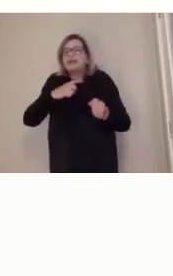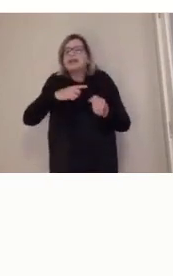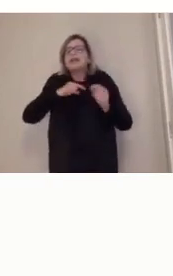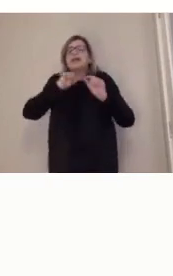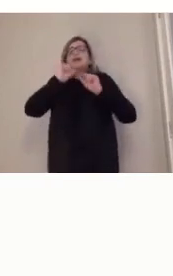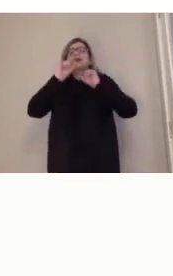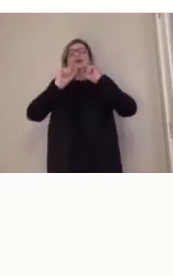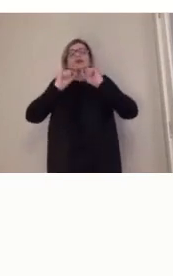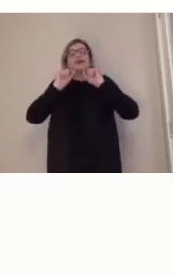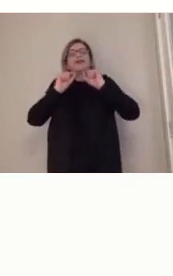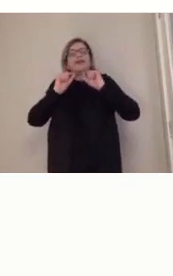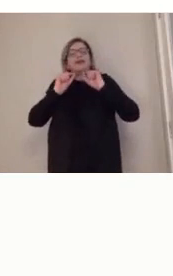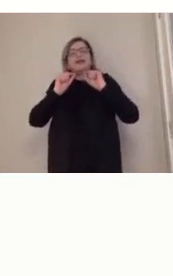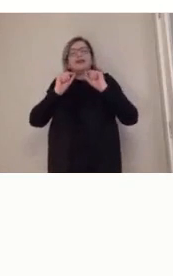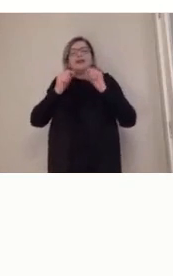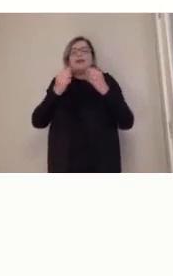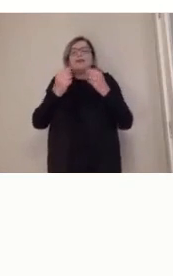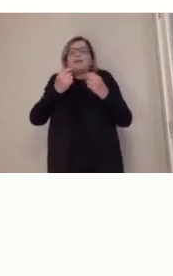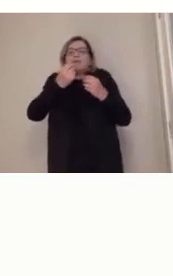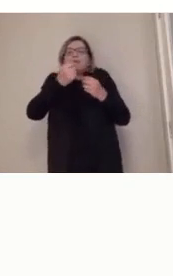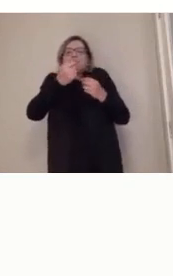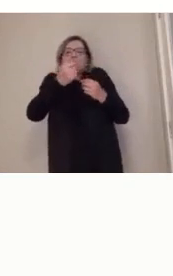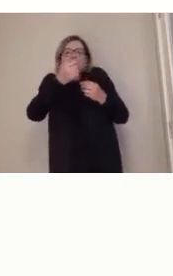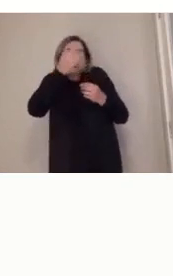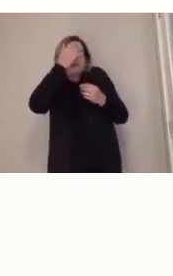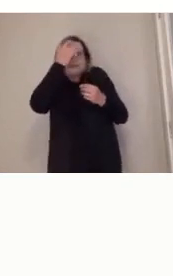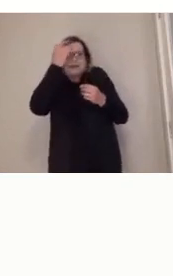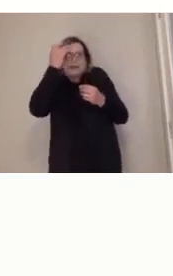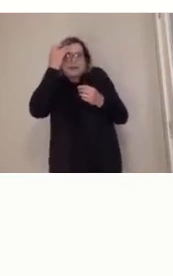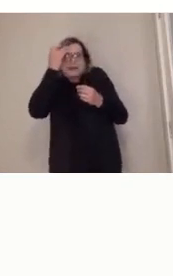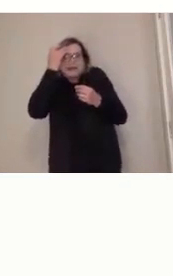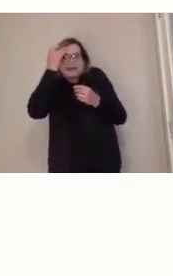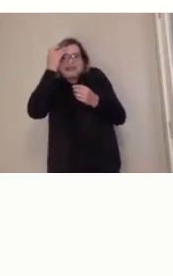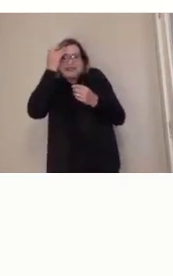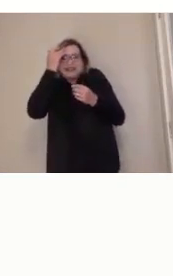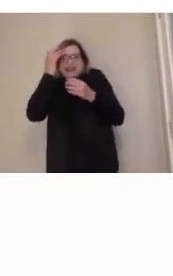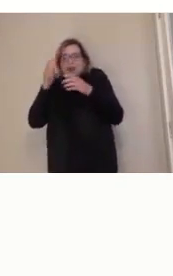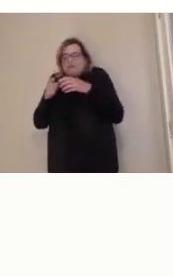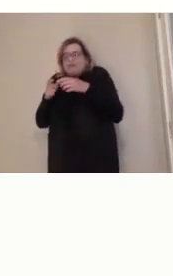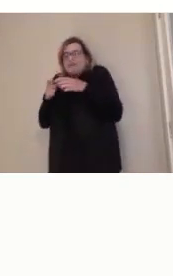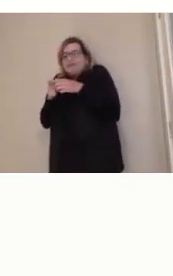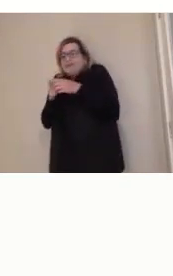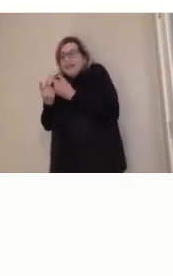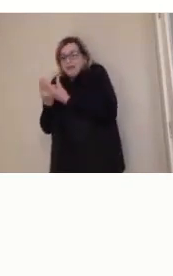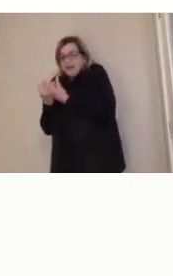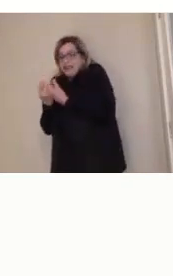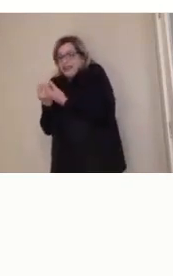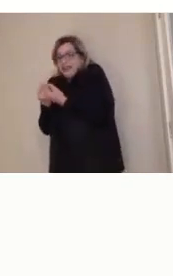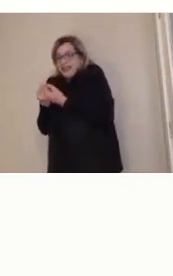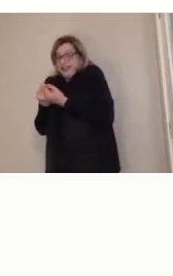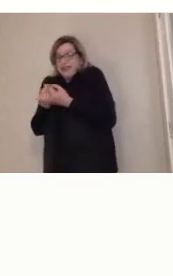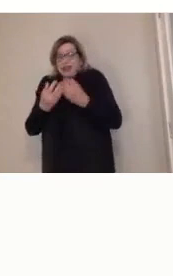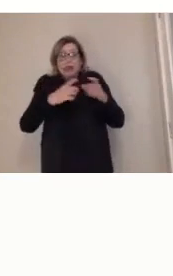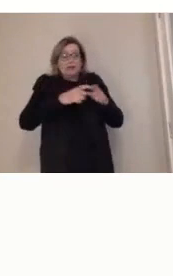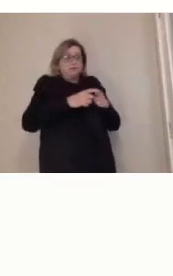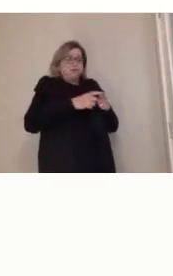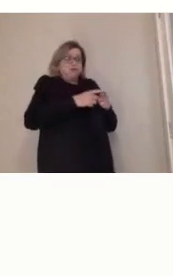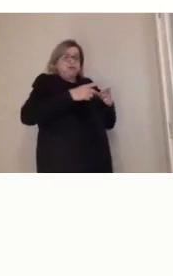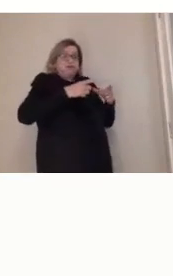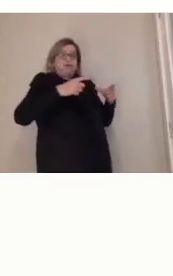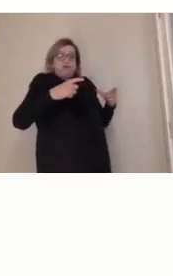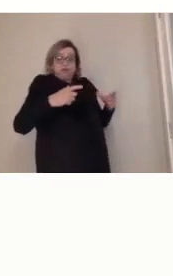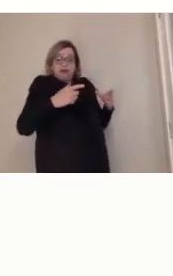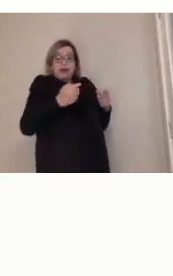pouca gente com muito e muitas pessoas sem nada, né, então, ao mesmo tempo que esse mundo globalizado, concentra,